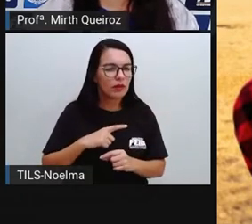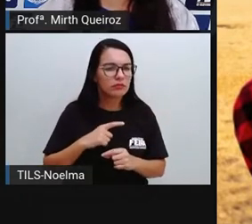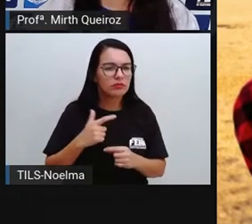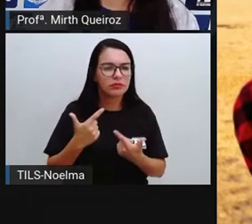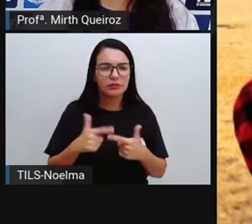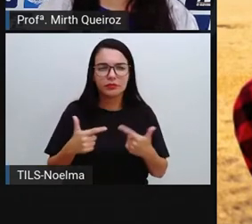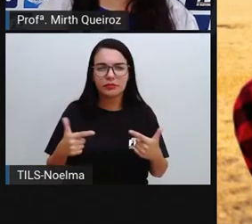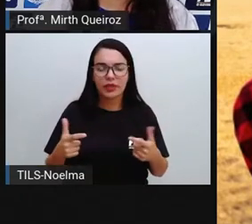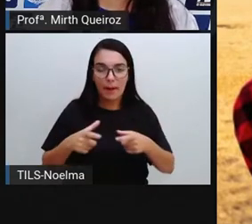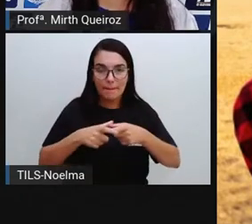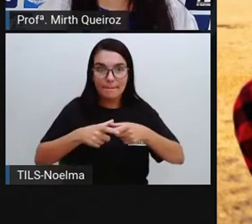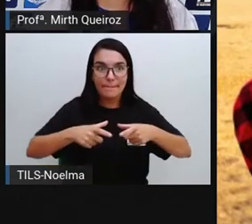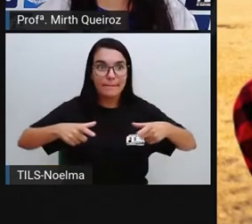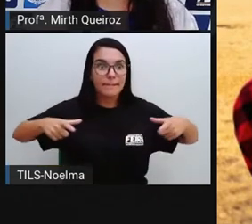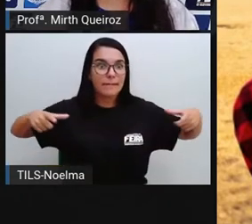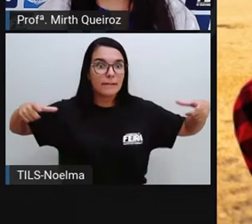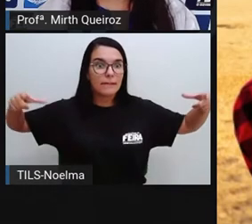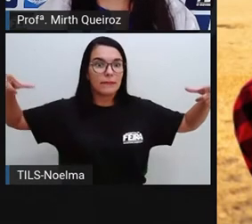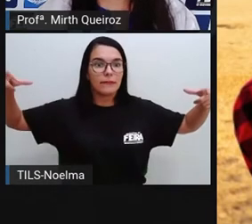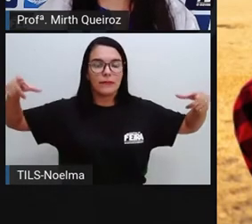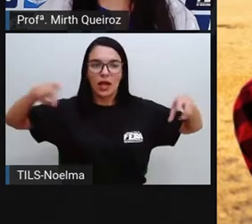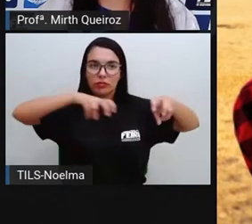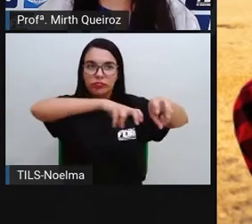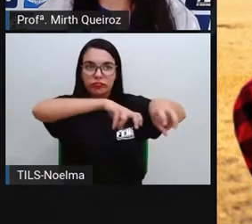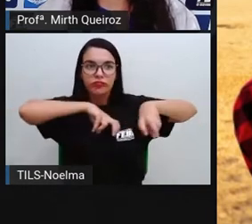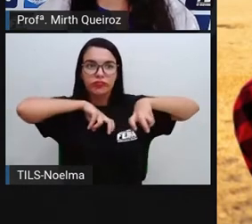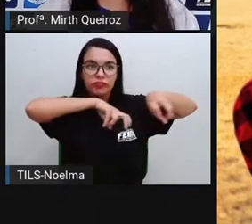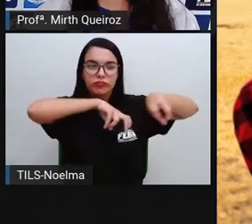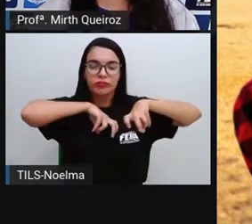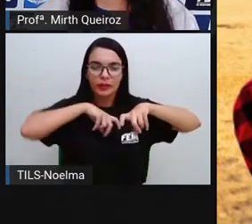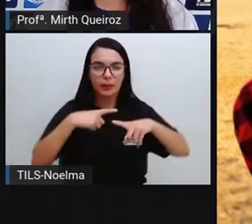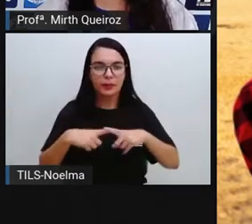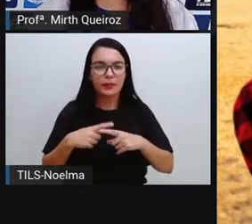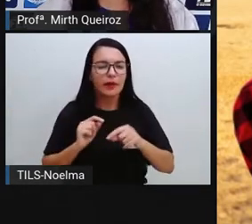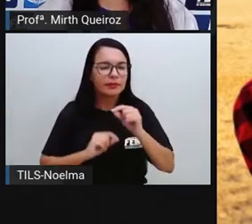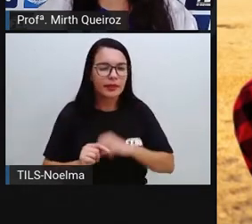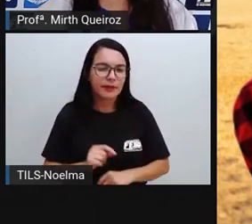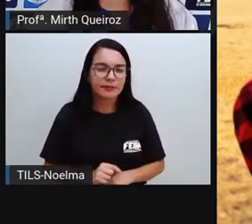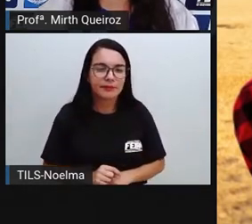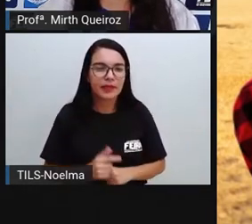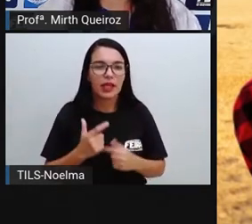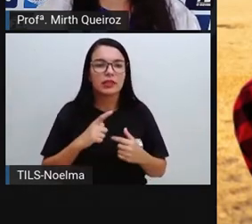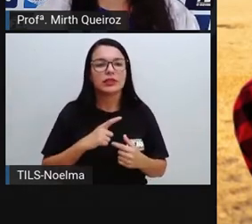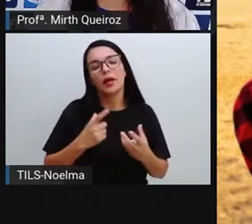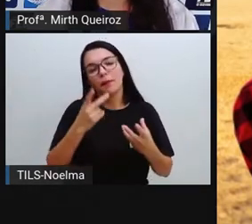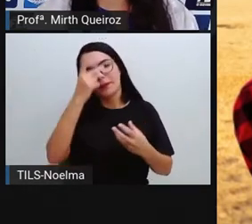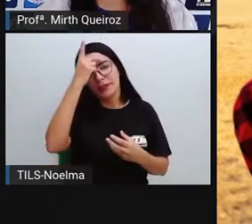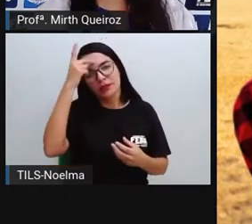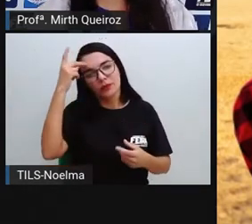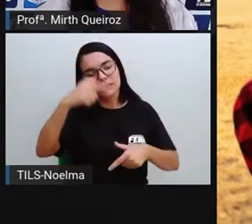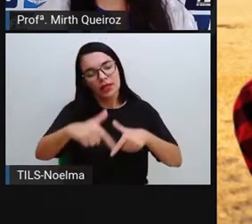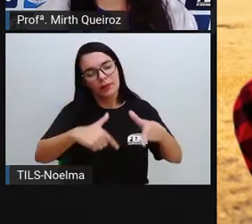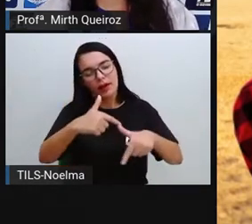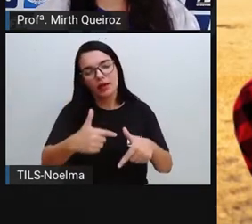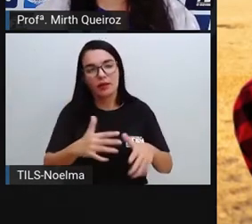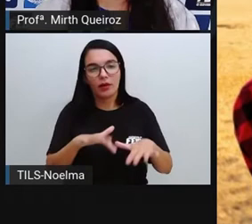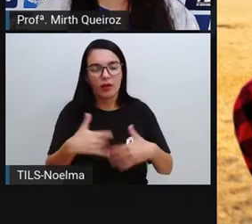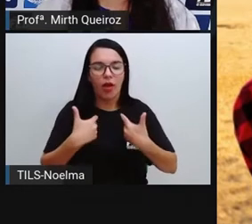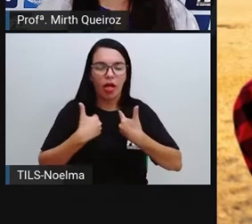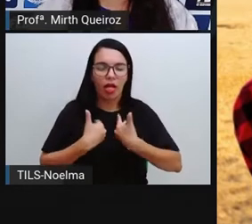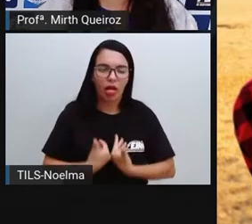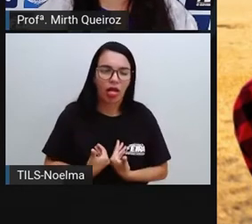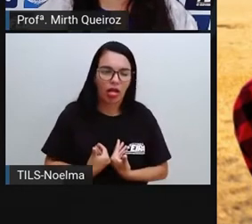propriedades tão grandes, né? Para se desenvolver o cultivo de determinado produto, né? Uma vez que